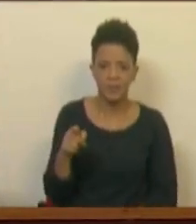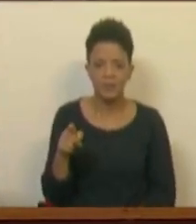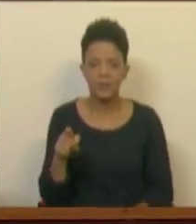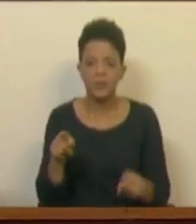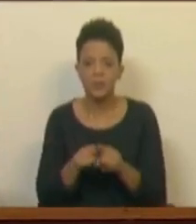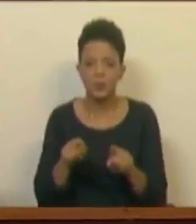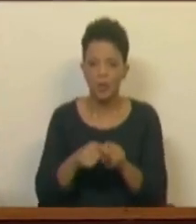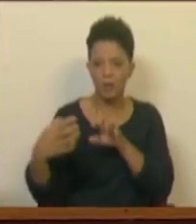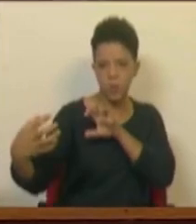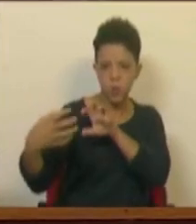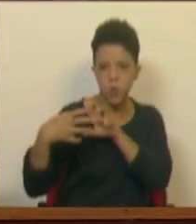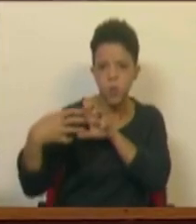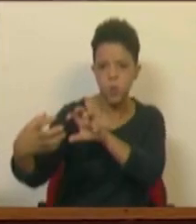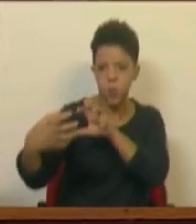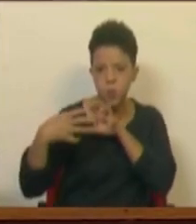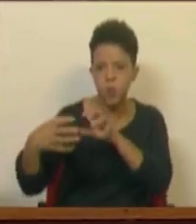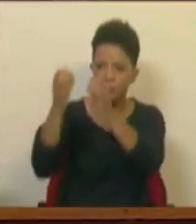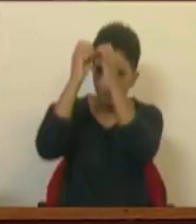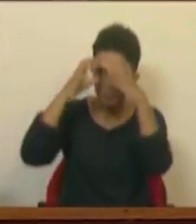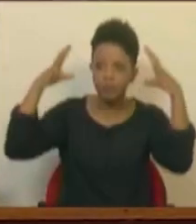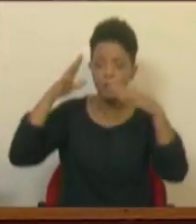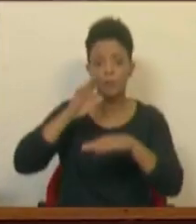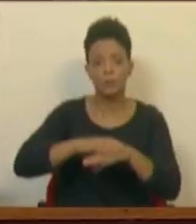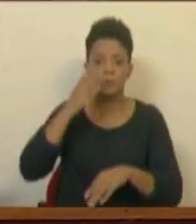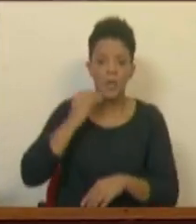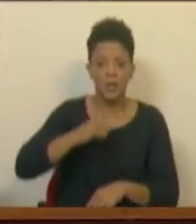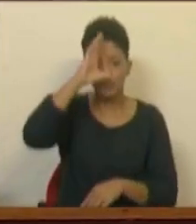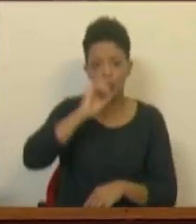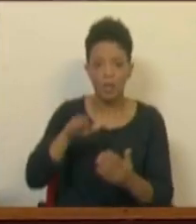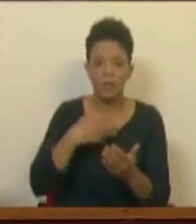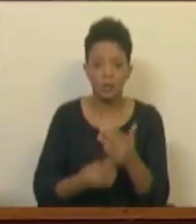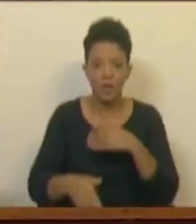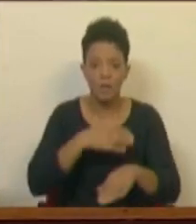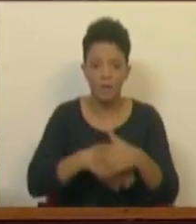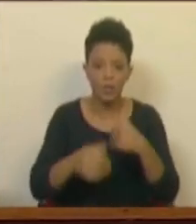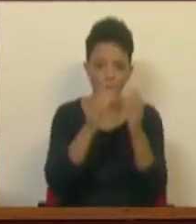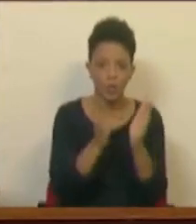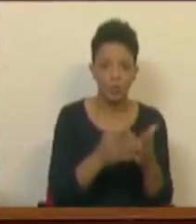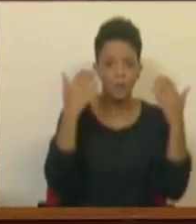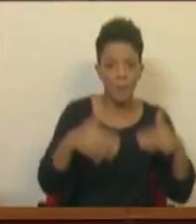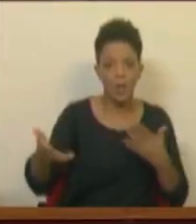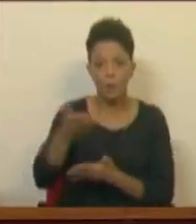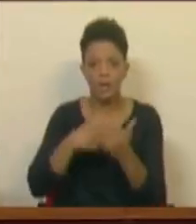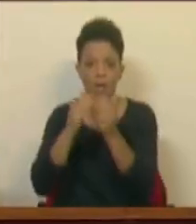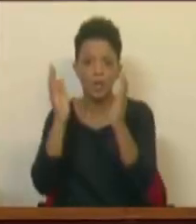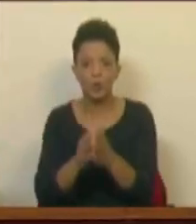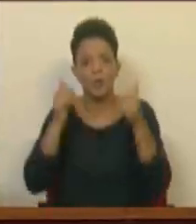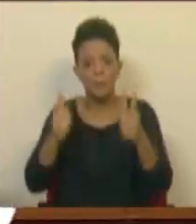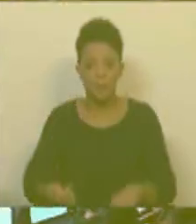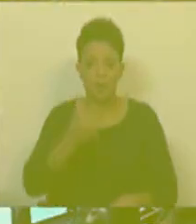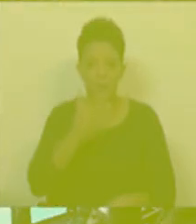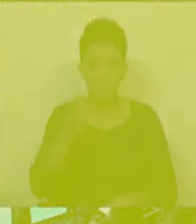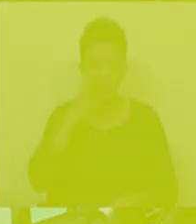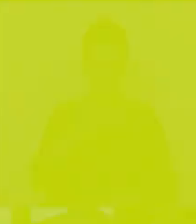batalha, uma cruzada ideológica, porque acha que o Estado faz tudo mal e que o mercado faz sempre tudo bem? Muito obrigado,